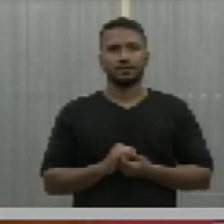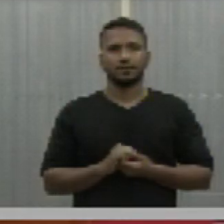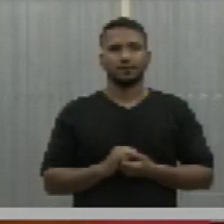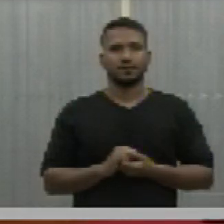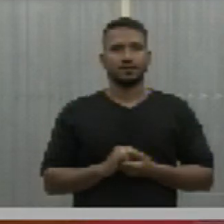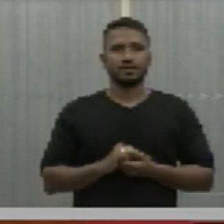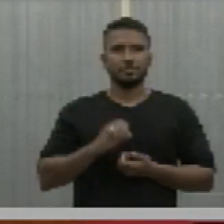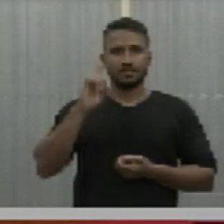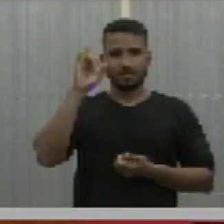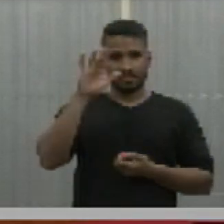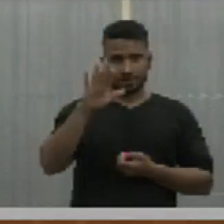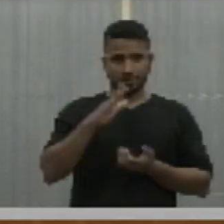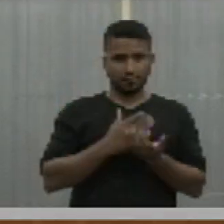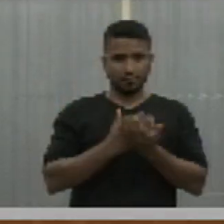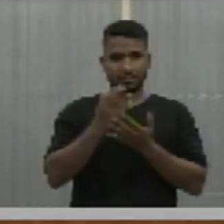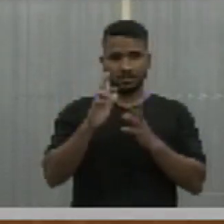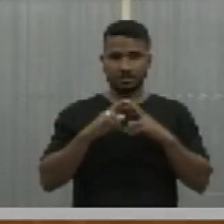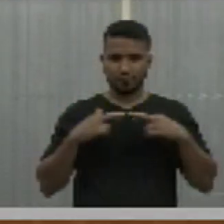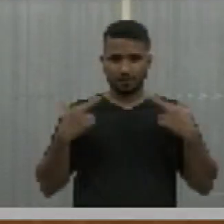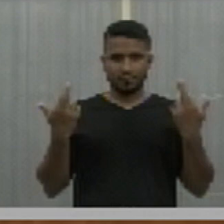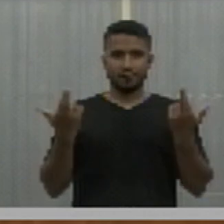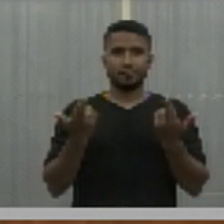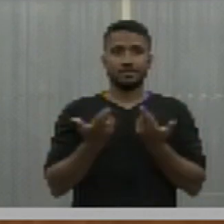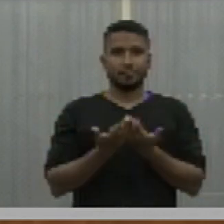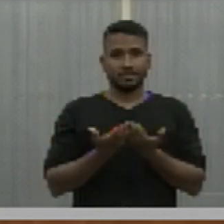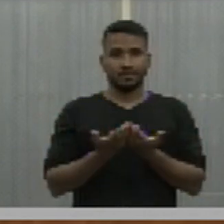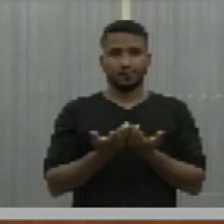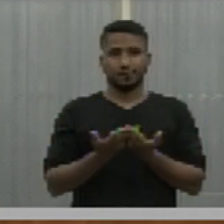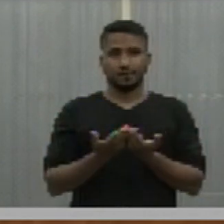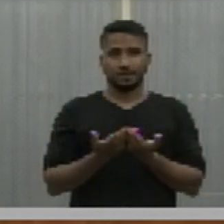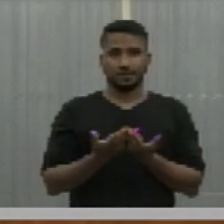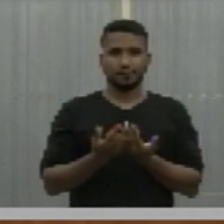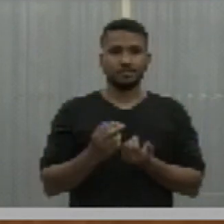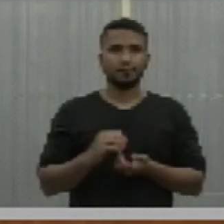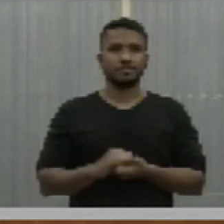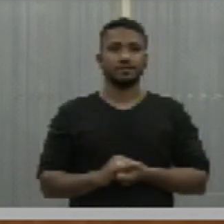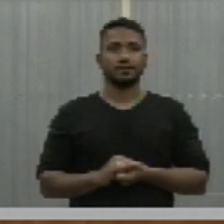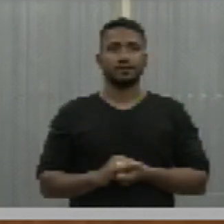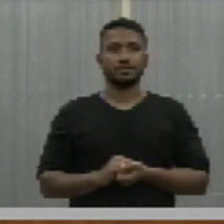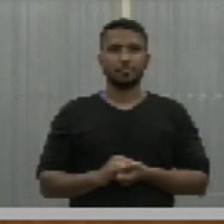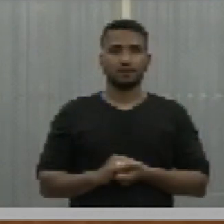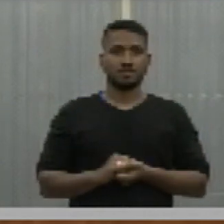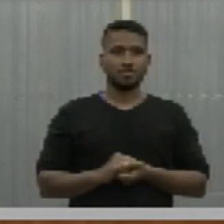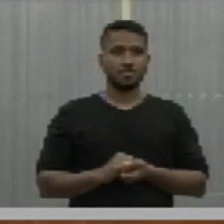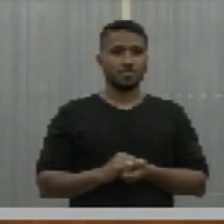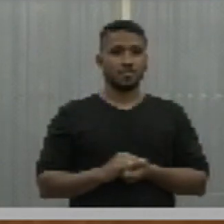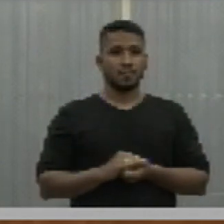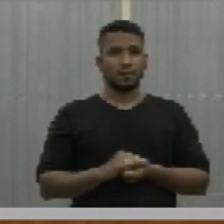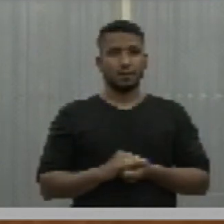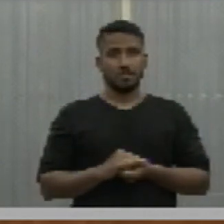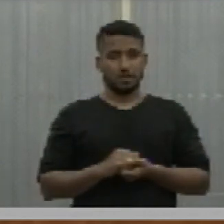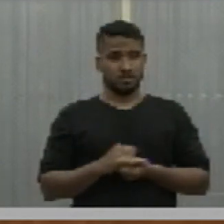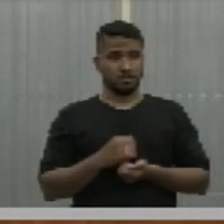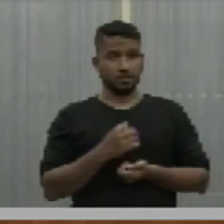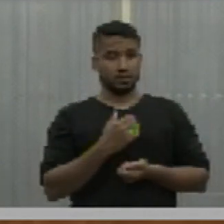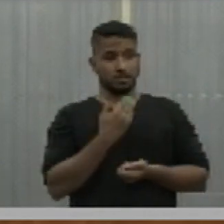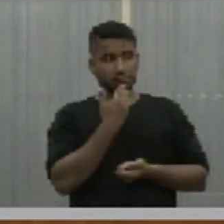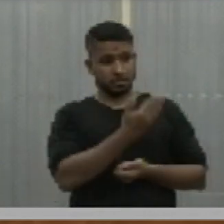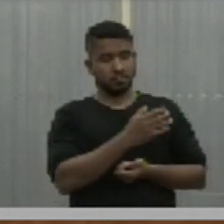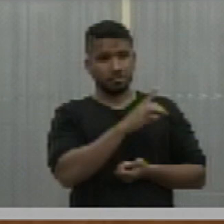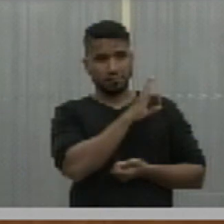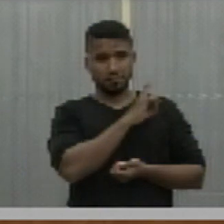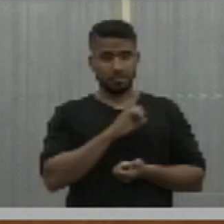Sob a proteção de Deus, declaro aberta a sessão. Solicita ao deputado Ziza Carvalho